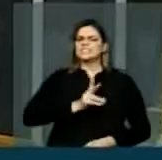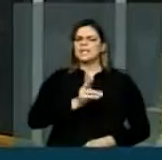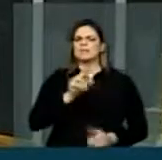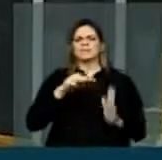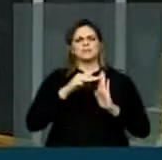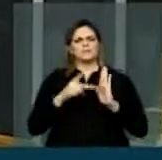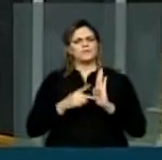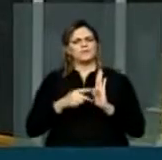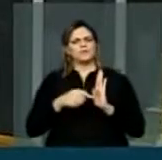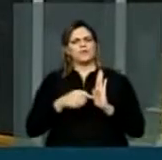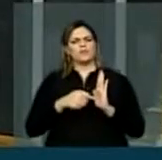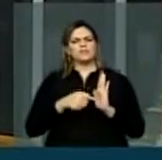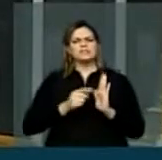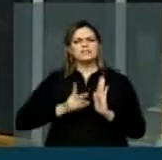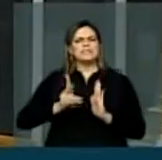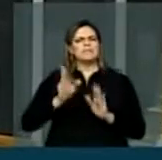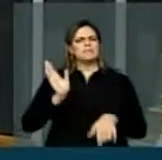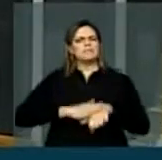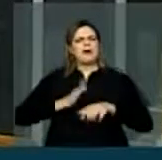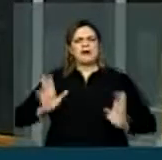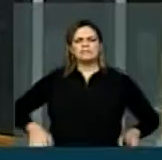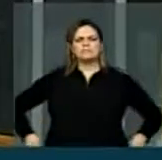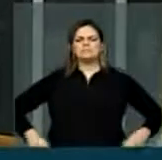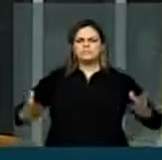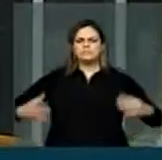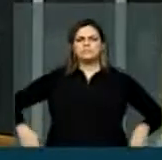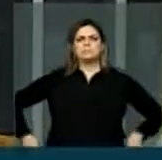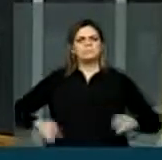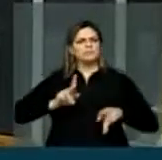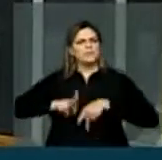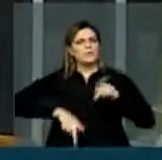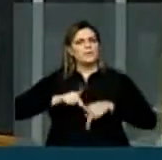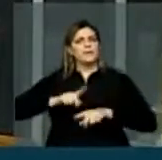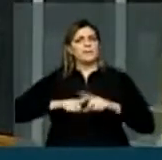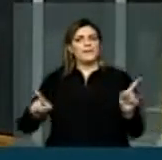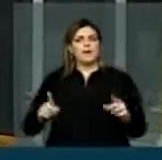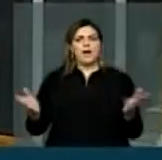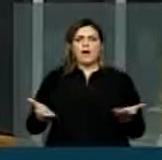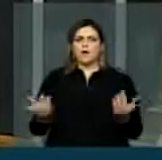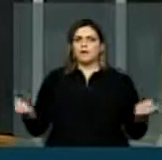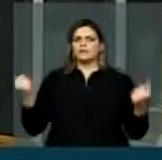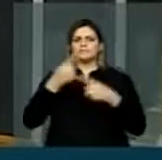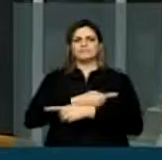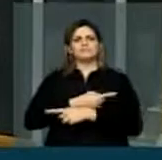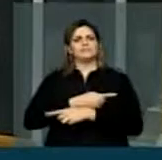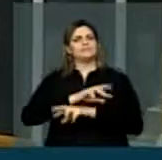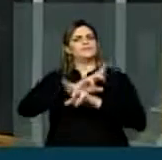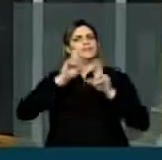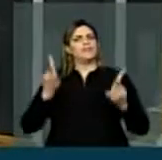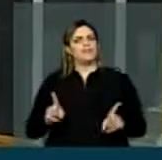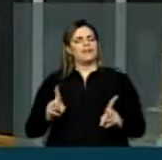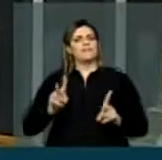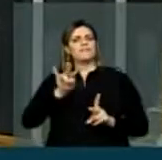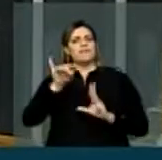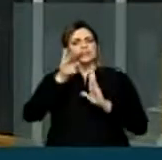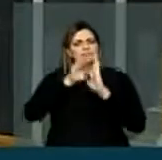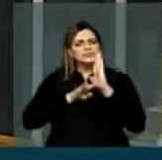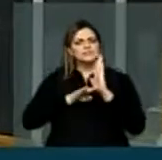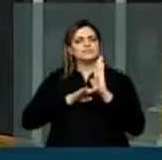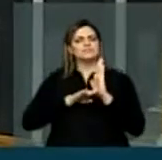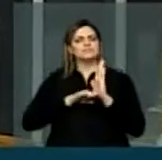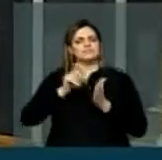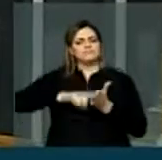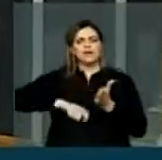provisórias, que normalmente trazem mais despesas para a população brasileira. E essa, contrário da grande maioria, ela reduz a